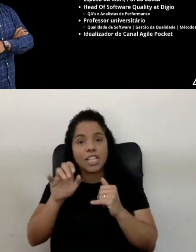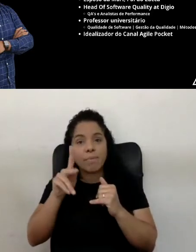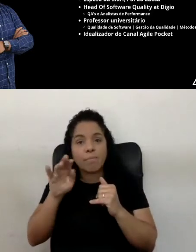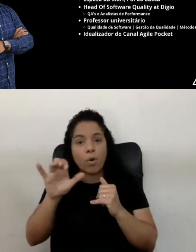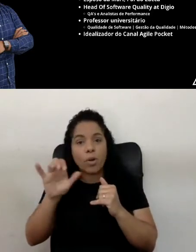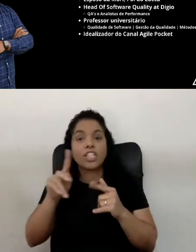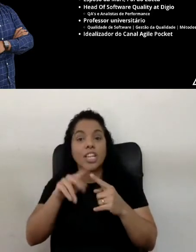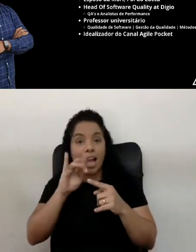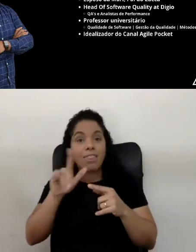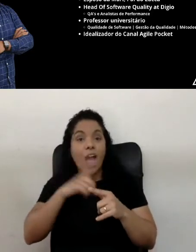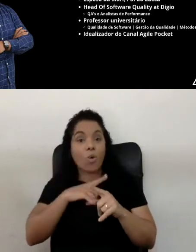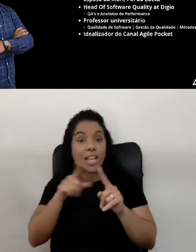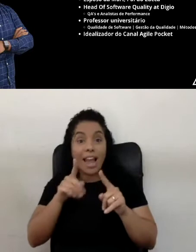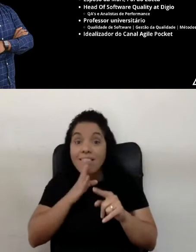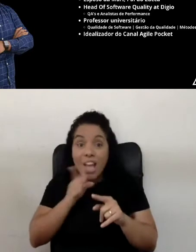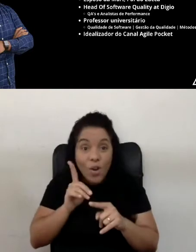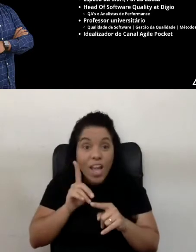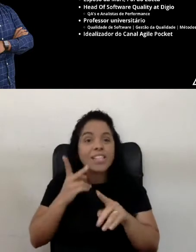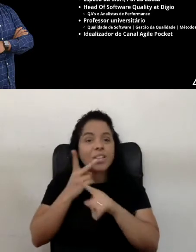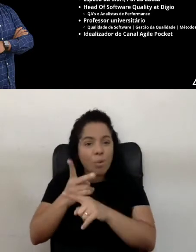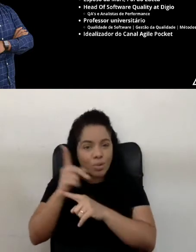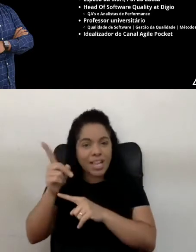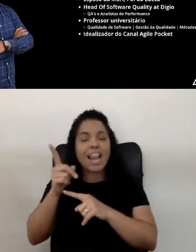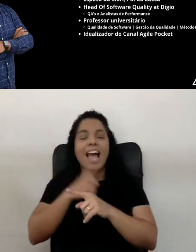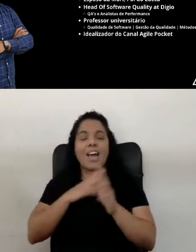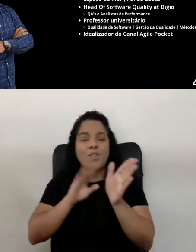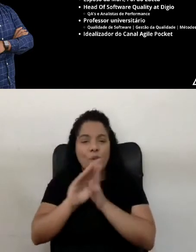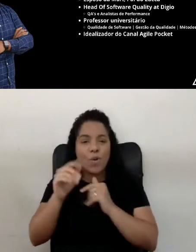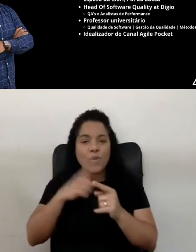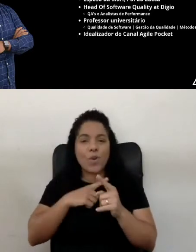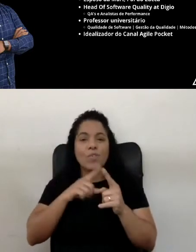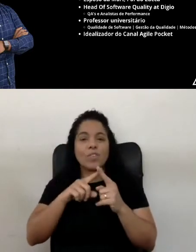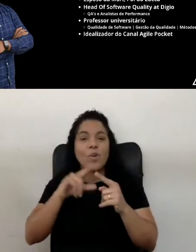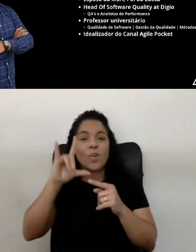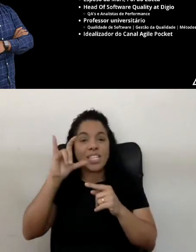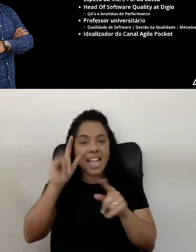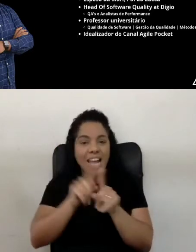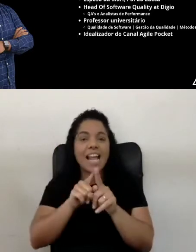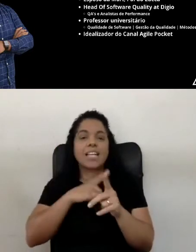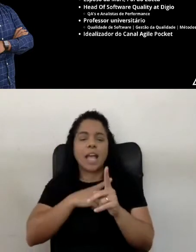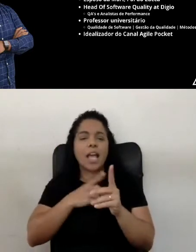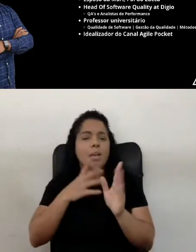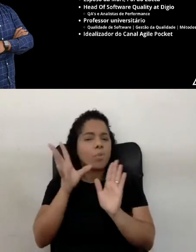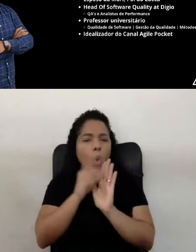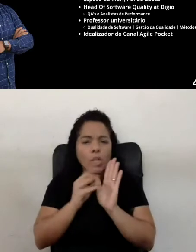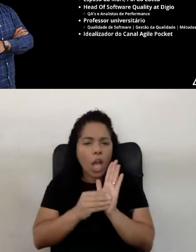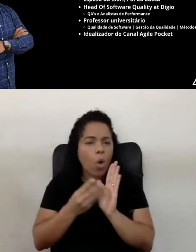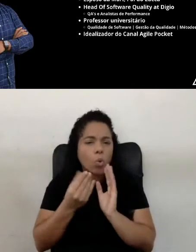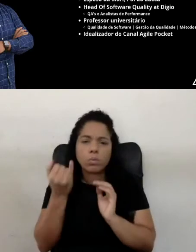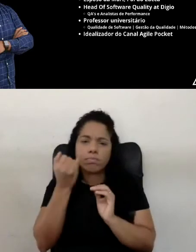Pocket, mas quem não conhece, depois dá busca aí no Google, Agile Pocket, no Instagram. Tem bastante conteúdo bacana, tá?